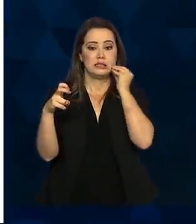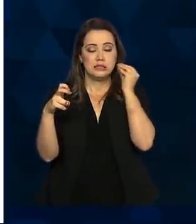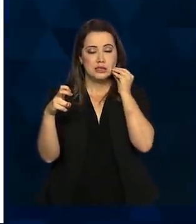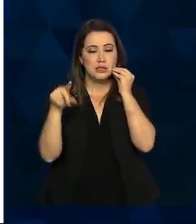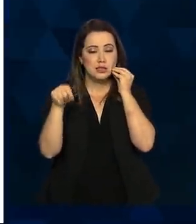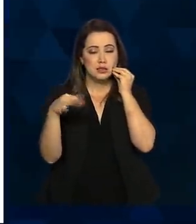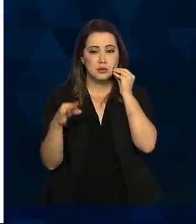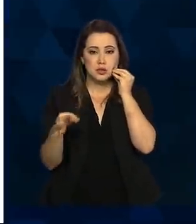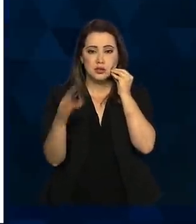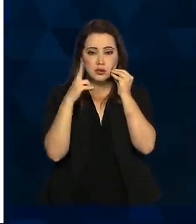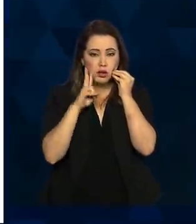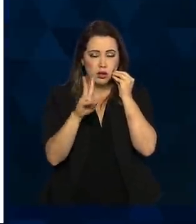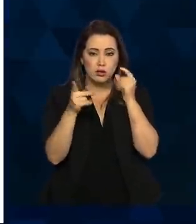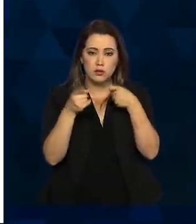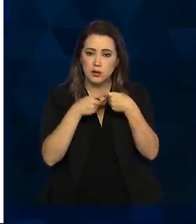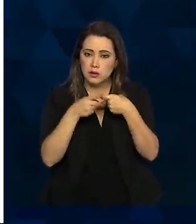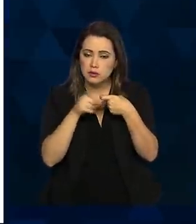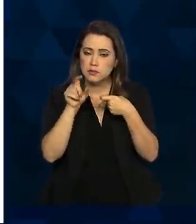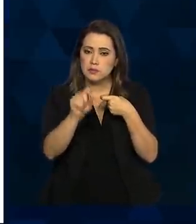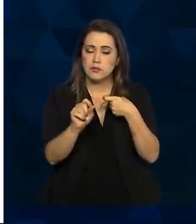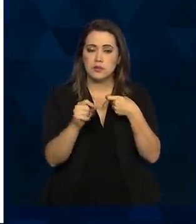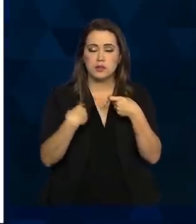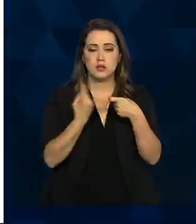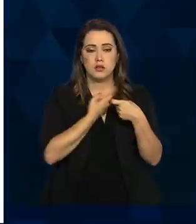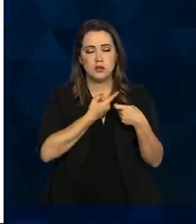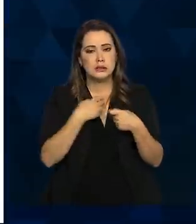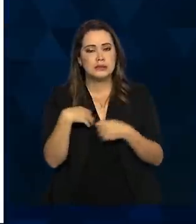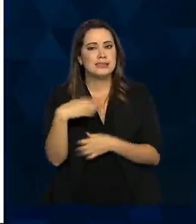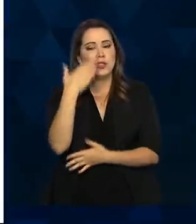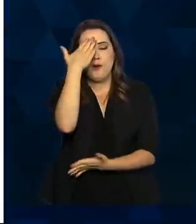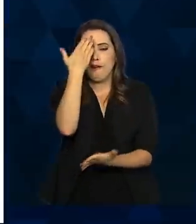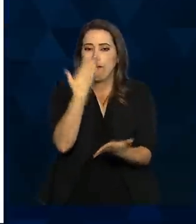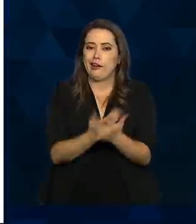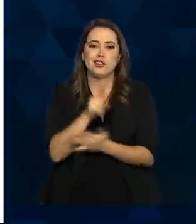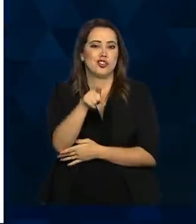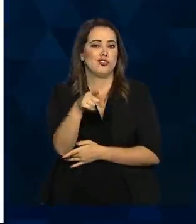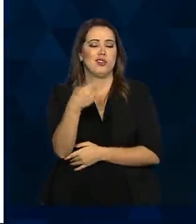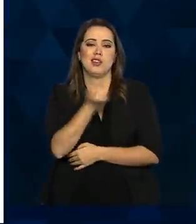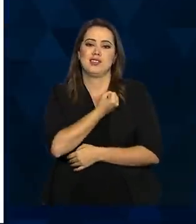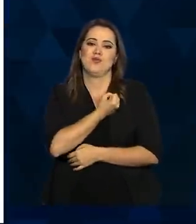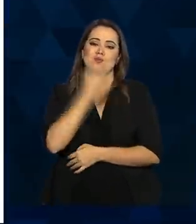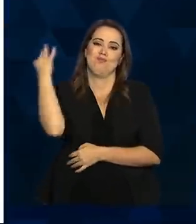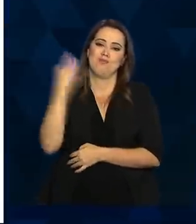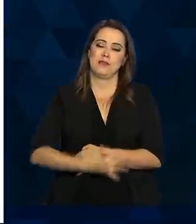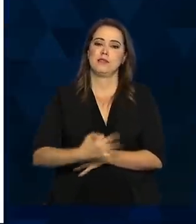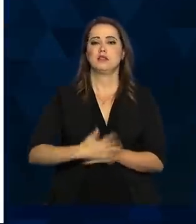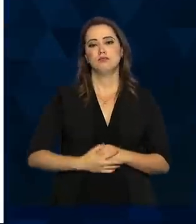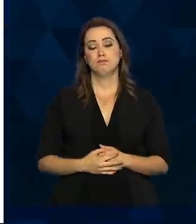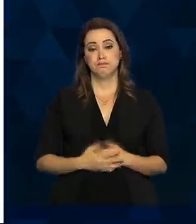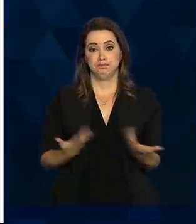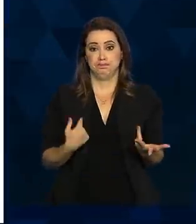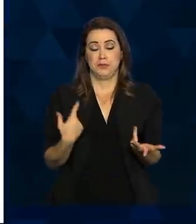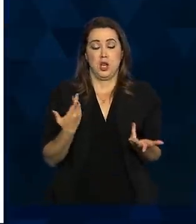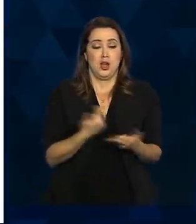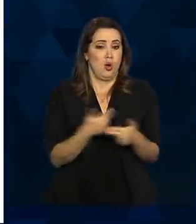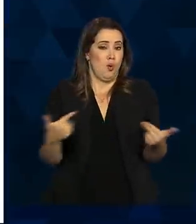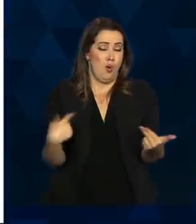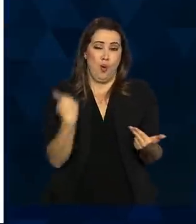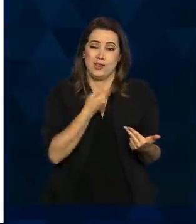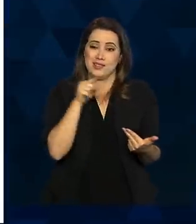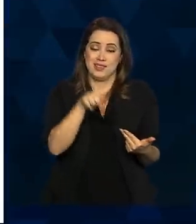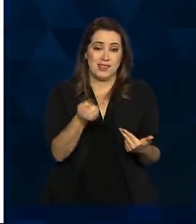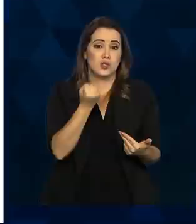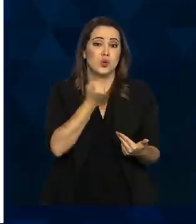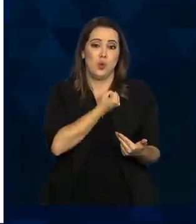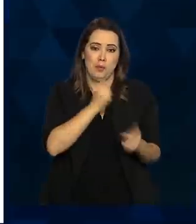epidemiologista e olhando os dados da literatura, eu tenho bastante confiança nesse número de 1,15%. Tem coisas que fazem esse